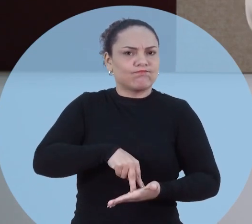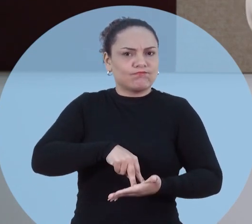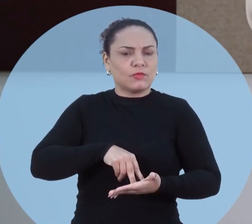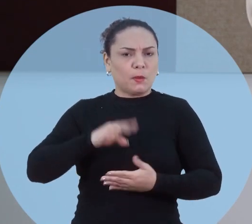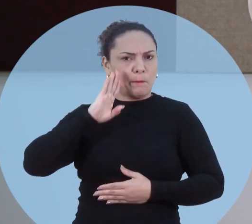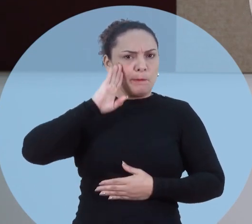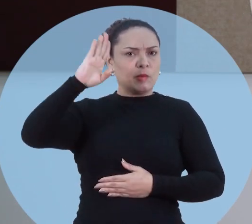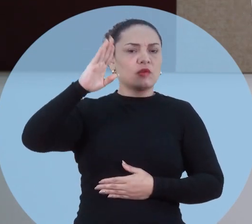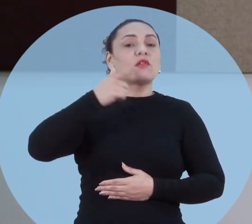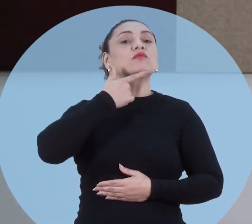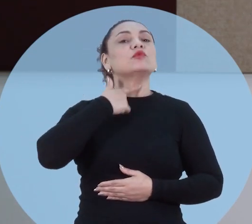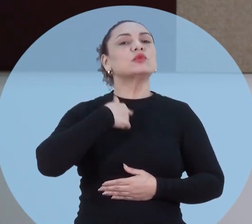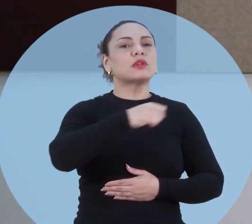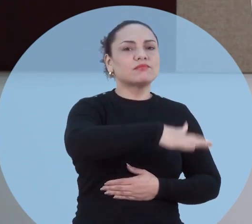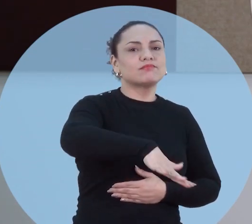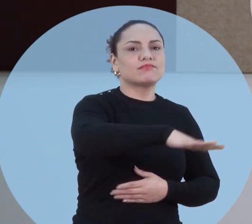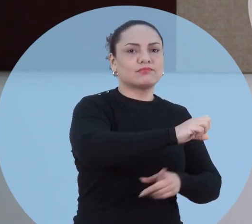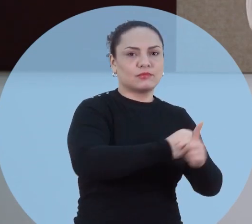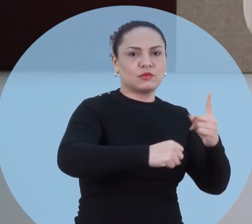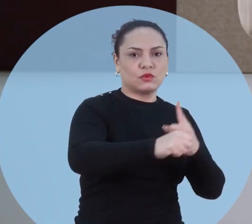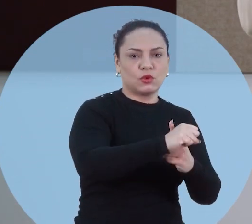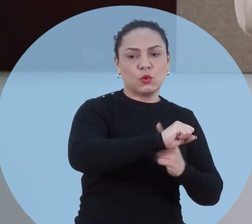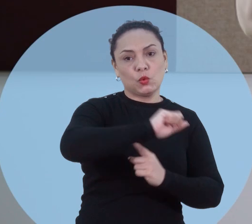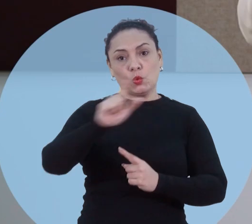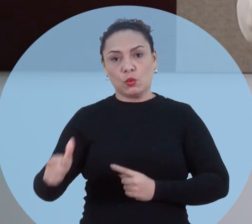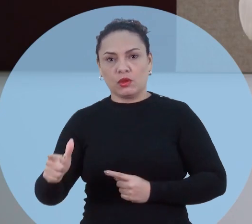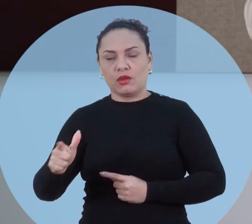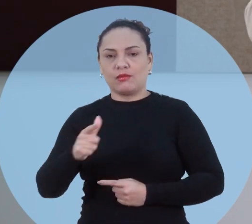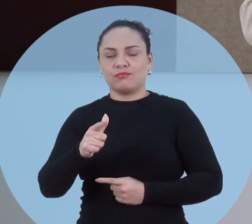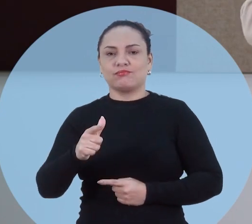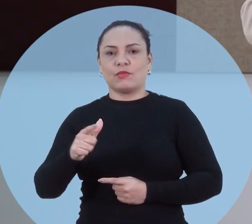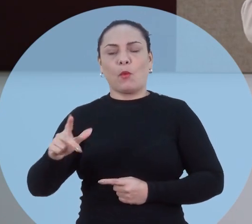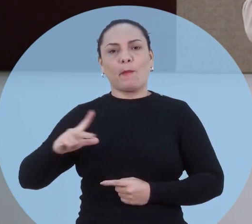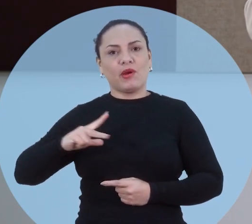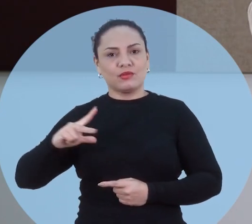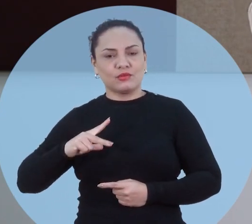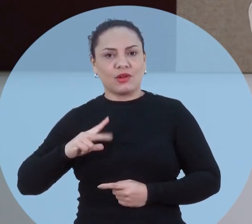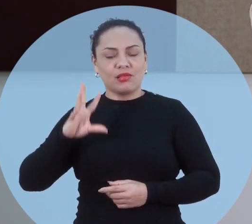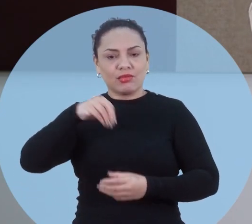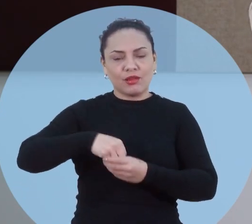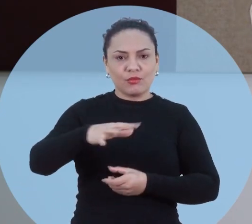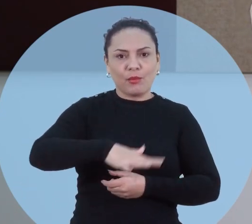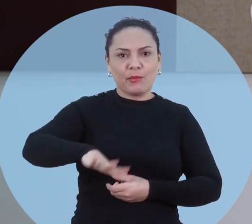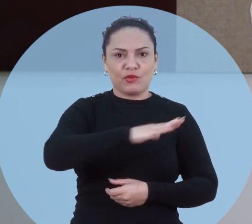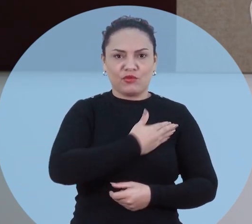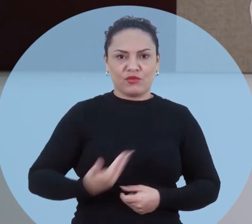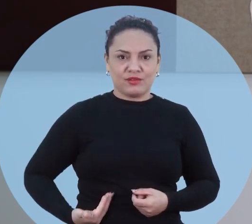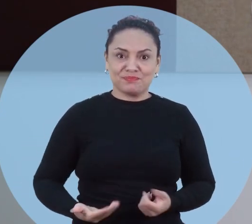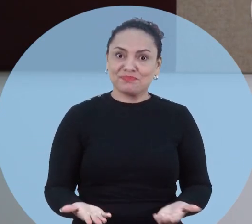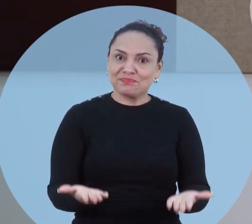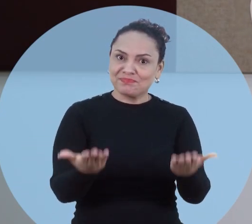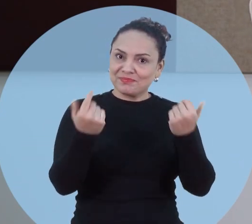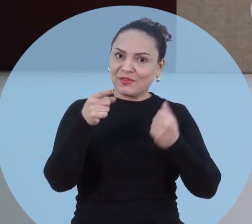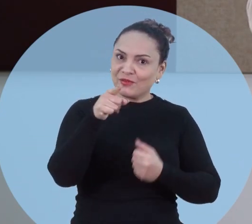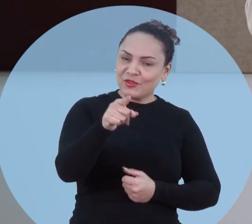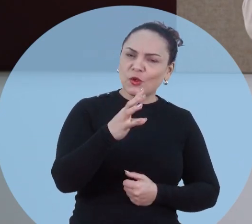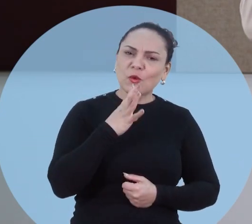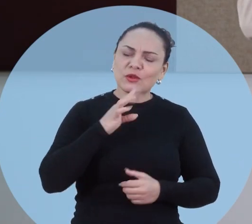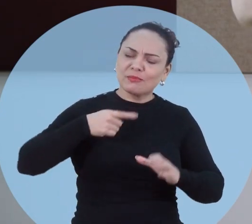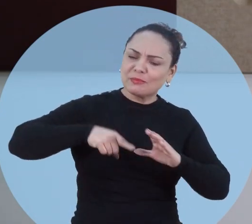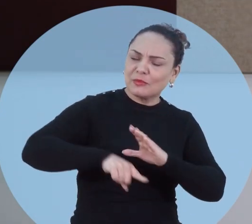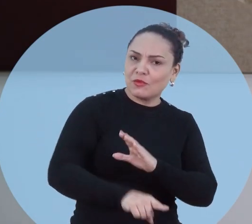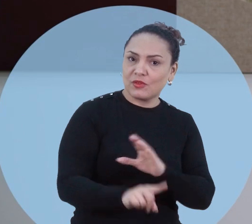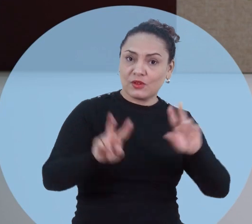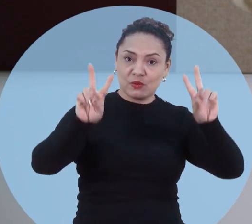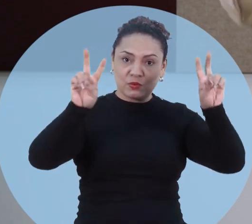sustentar e priorizar o interesse público sobre o privado no âmbito público. Então, nós